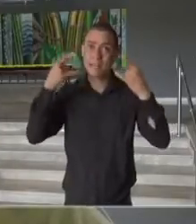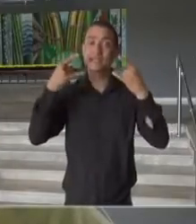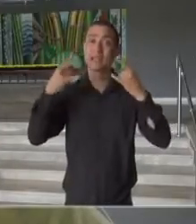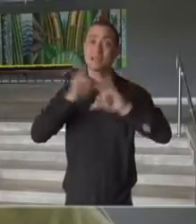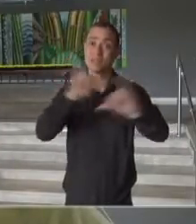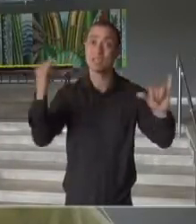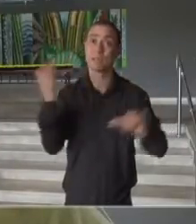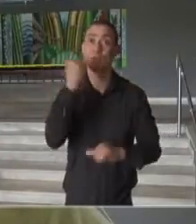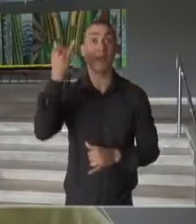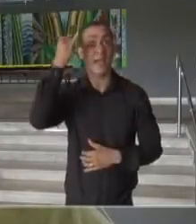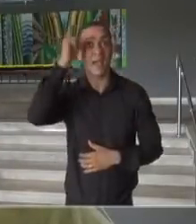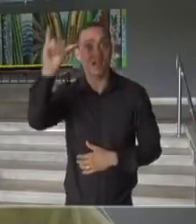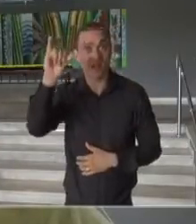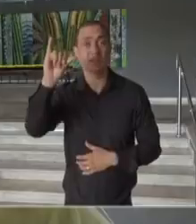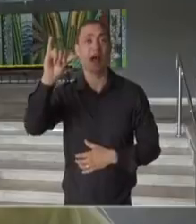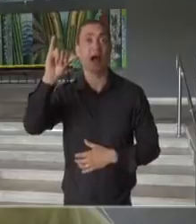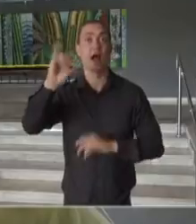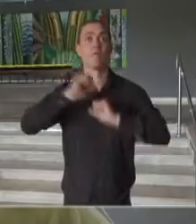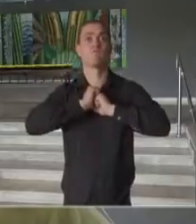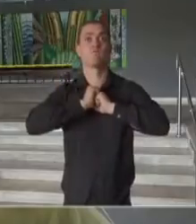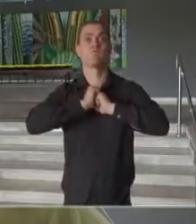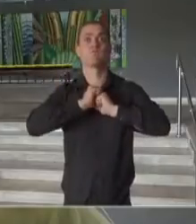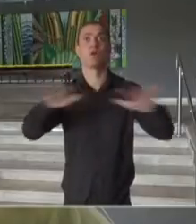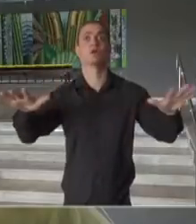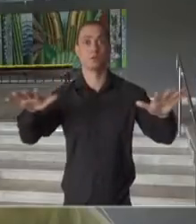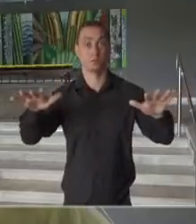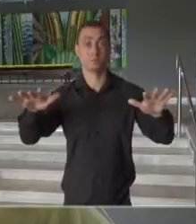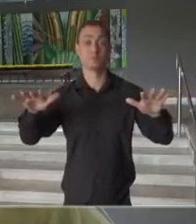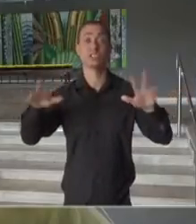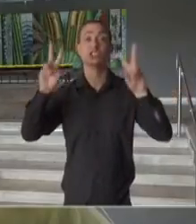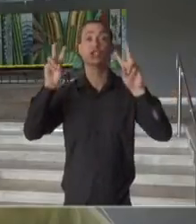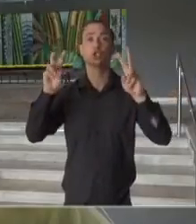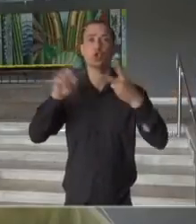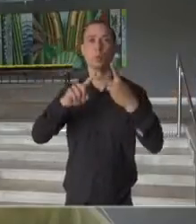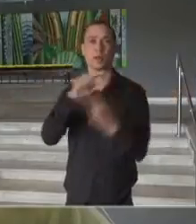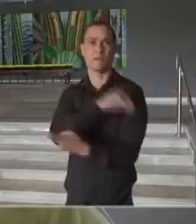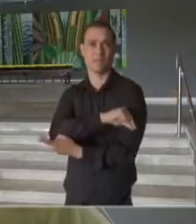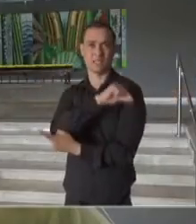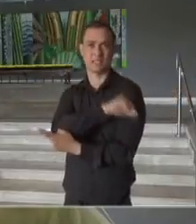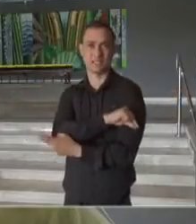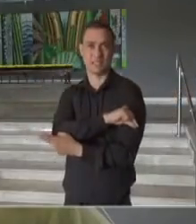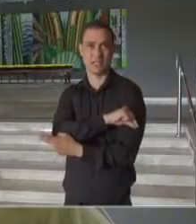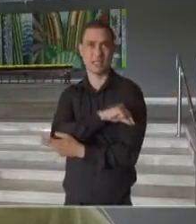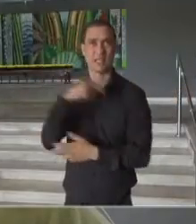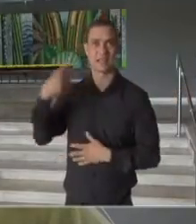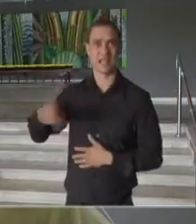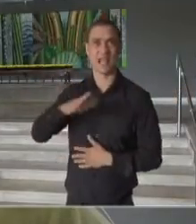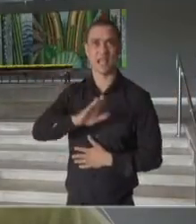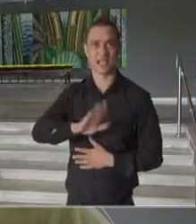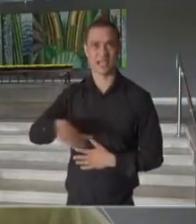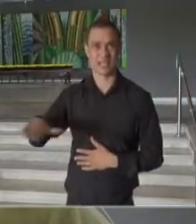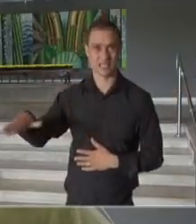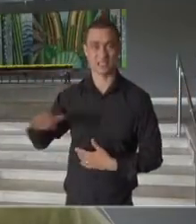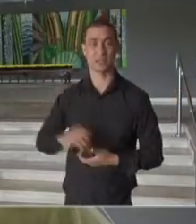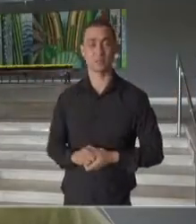para não provocar uma explosão de contágio? Em relação à vacinação das crianças,